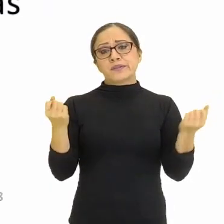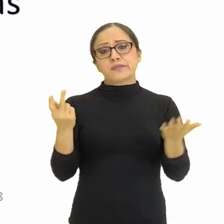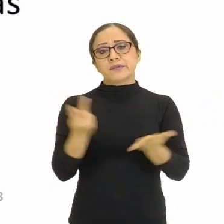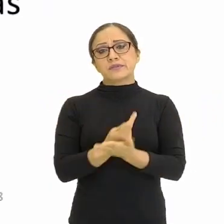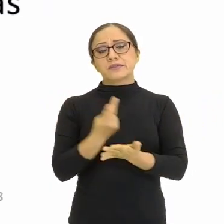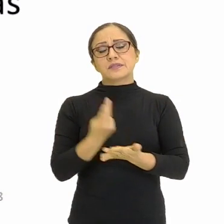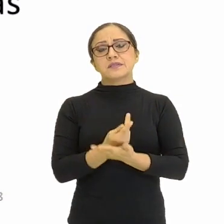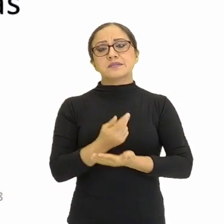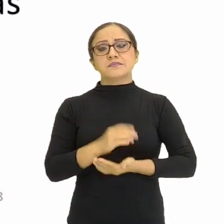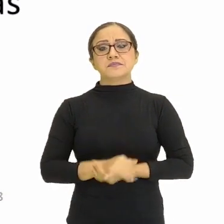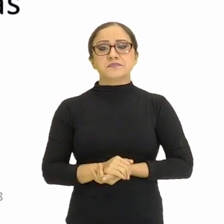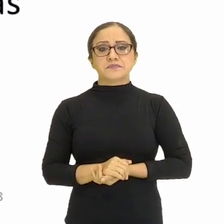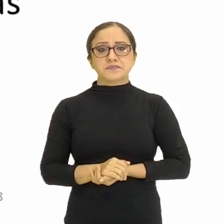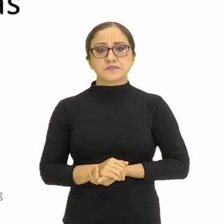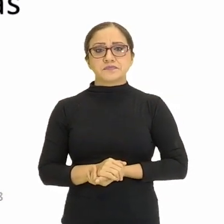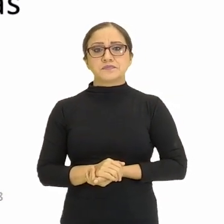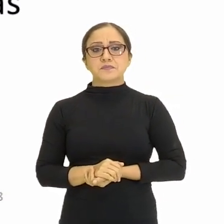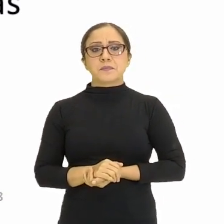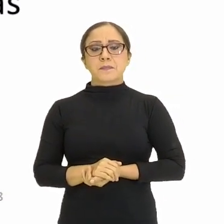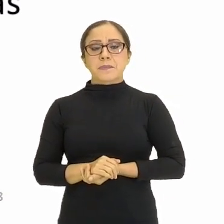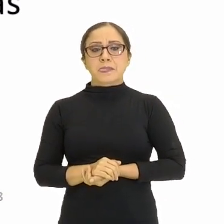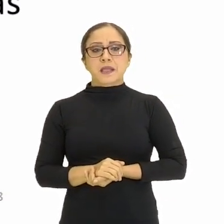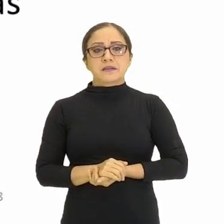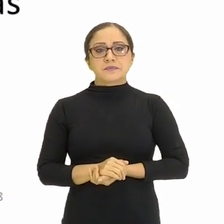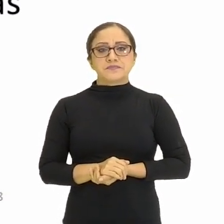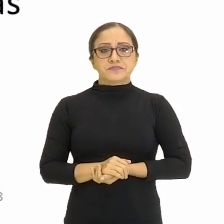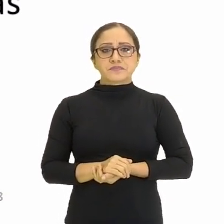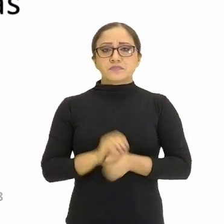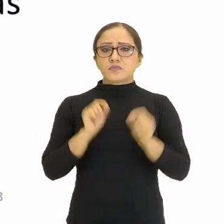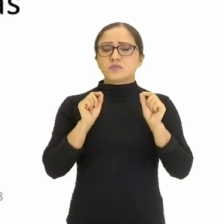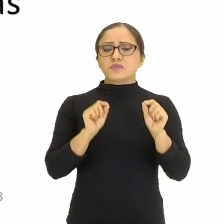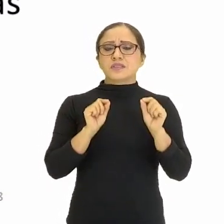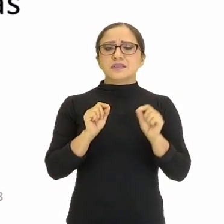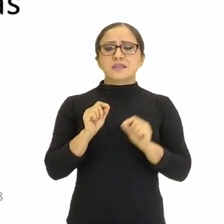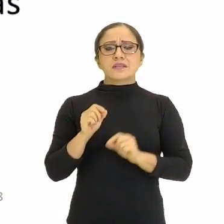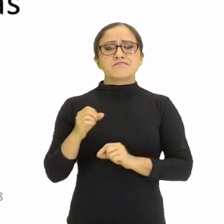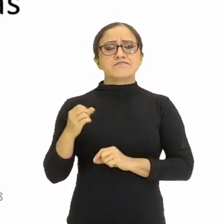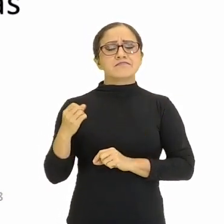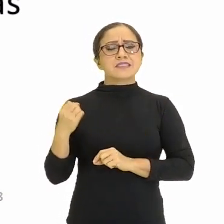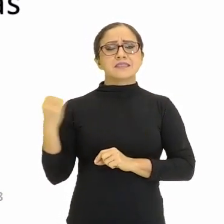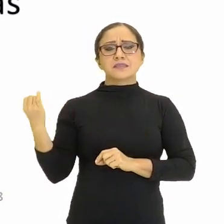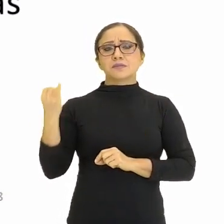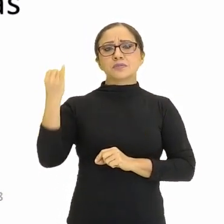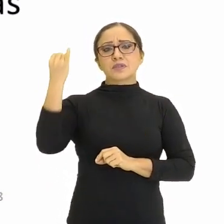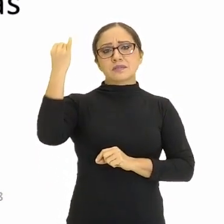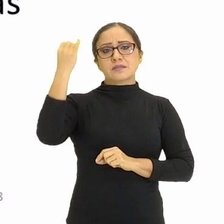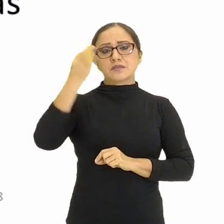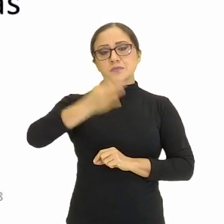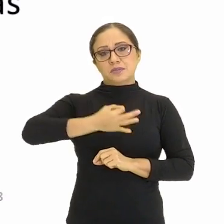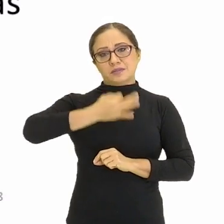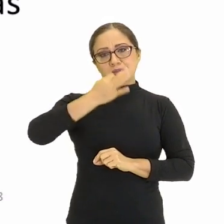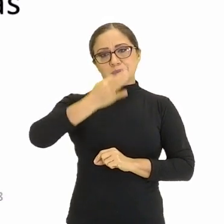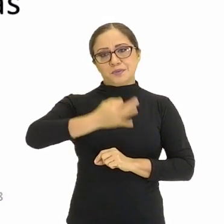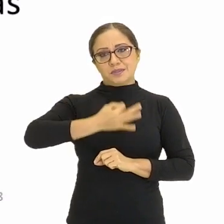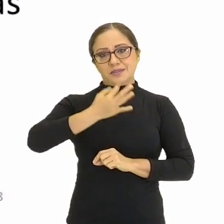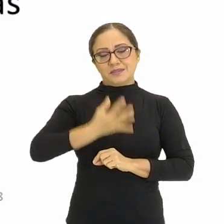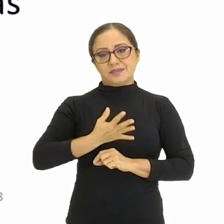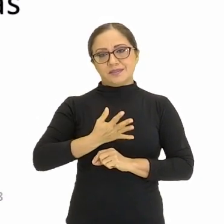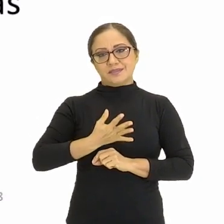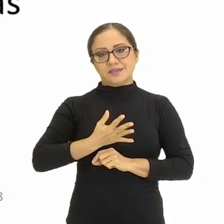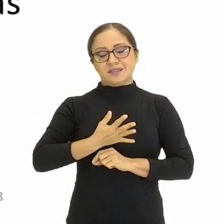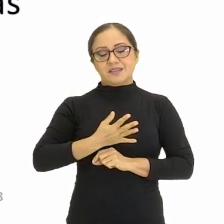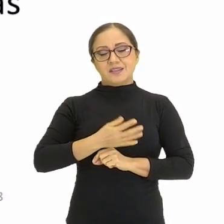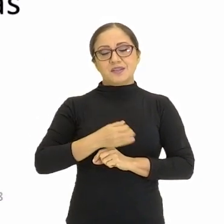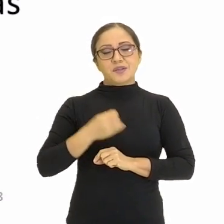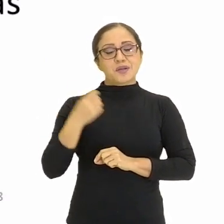Voltando. O que seria necessário para a argumentação? Primeiro, o aluno precisa falar. Então, uma aula em que